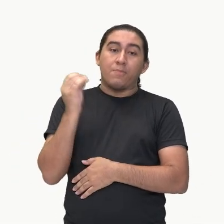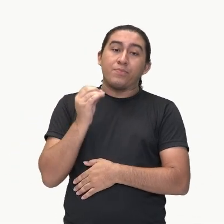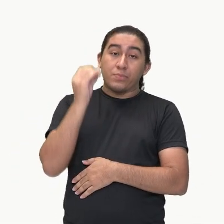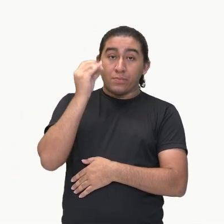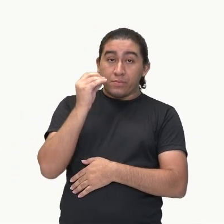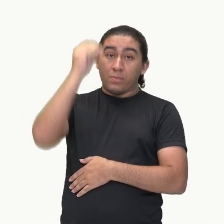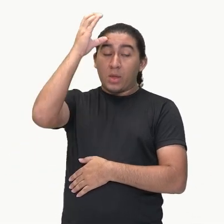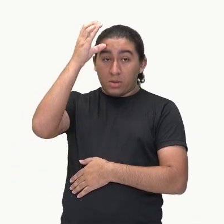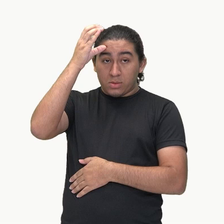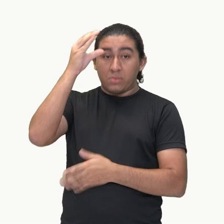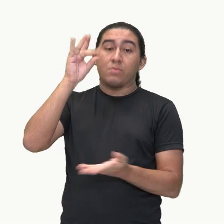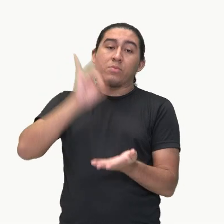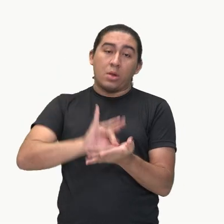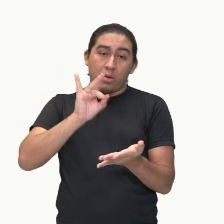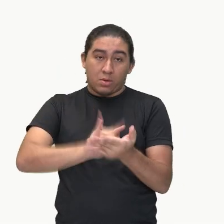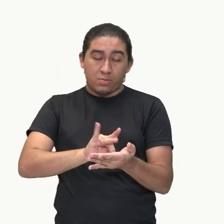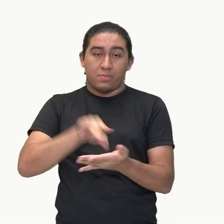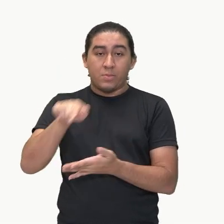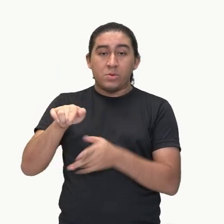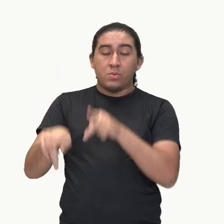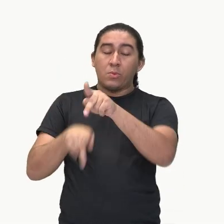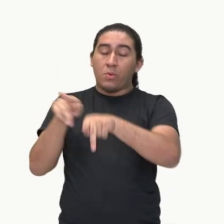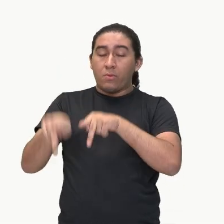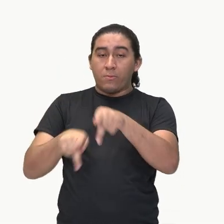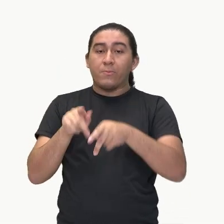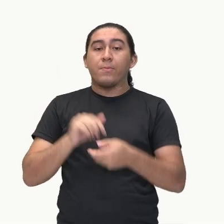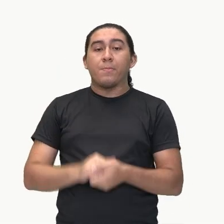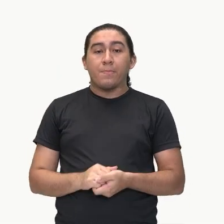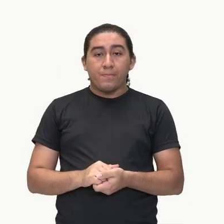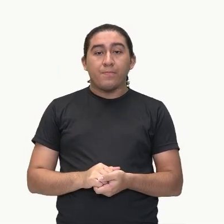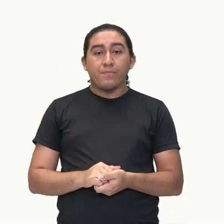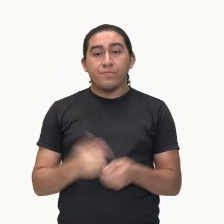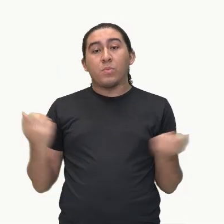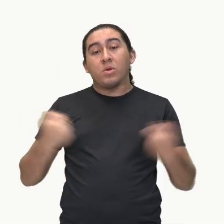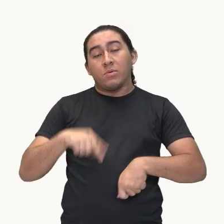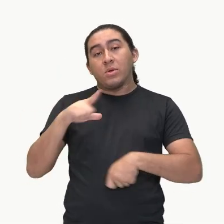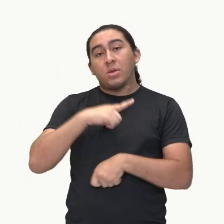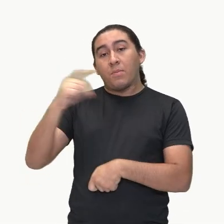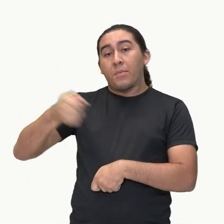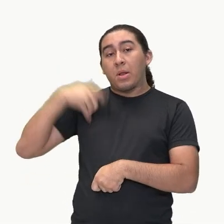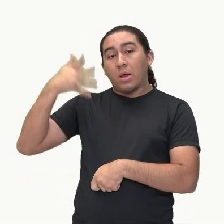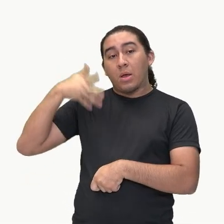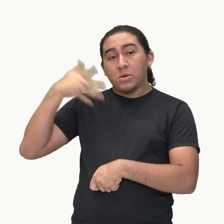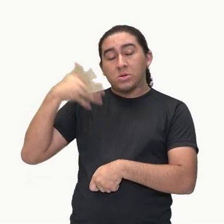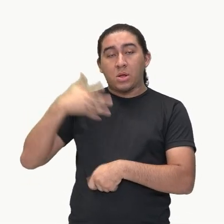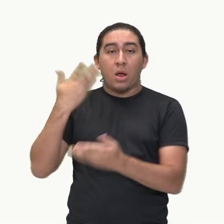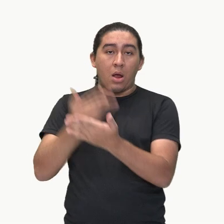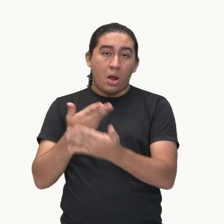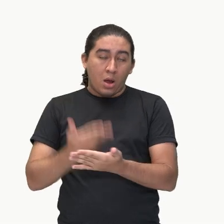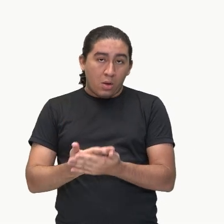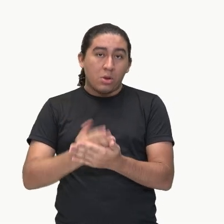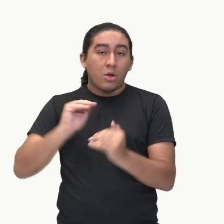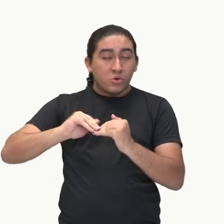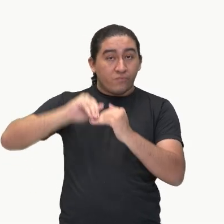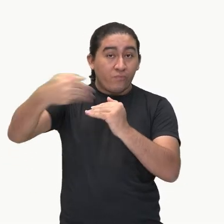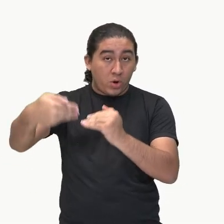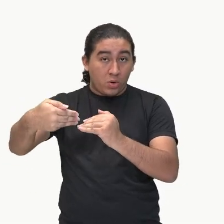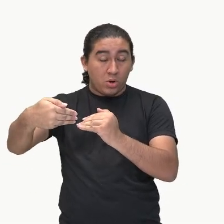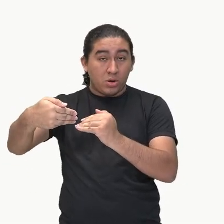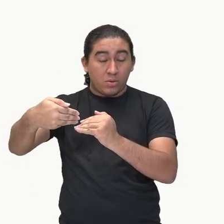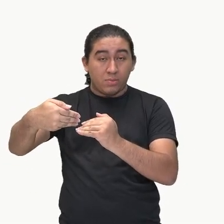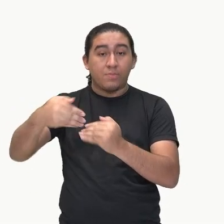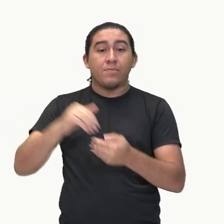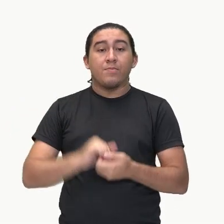conhecimento sobre essas populações mediante palestras e aulas extracurriculares